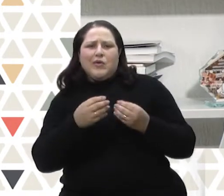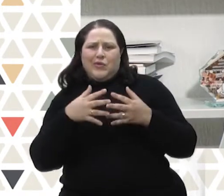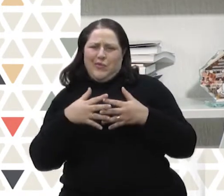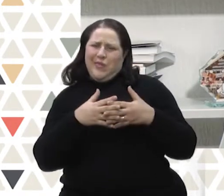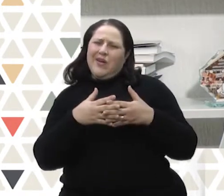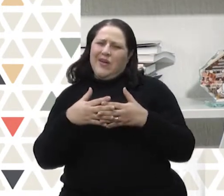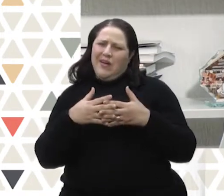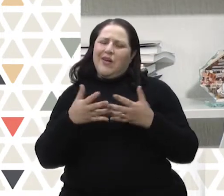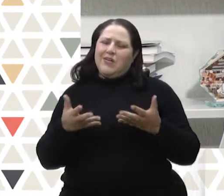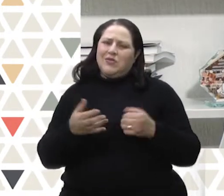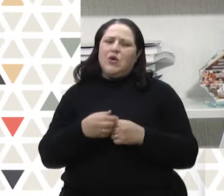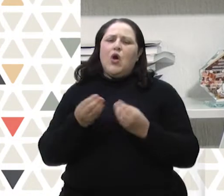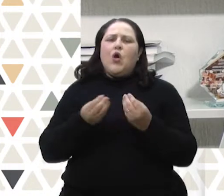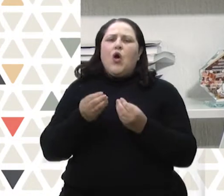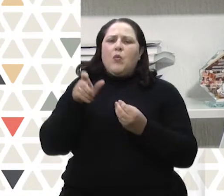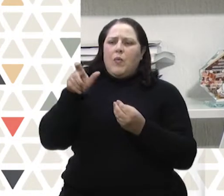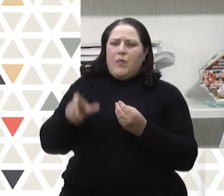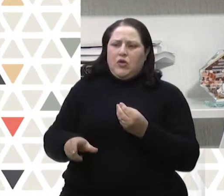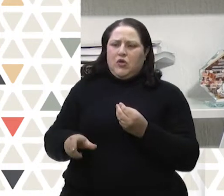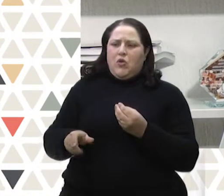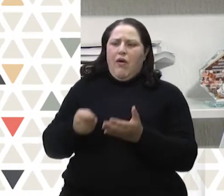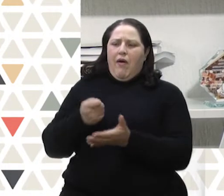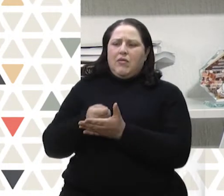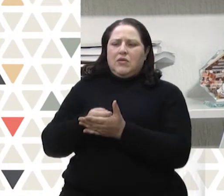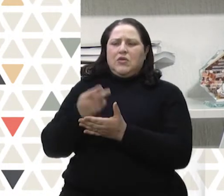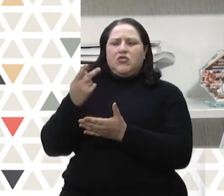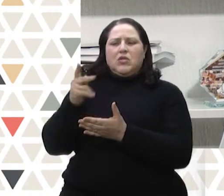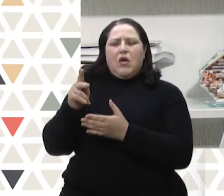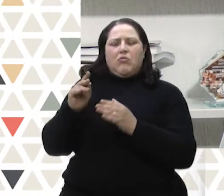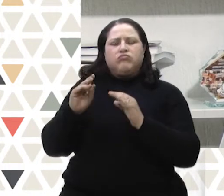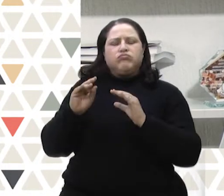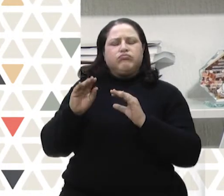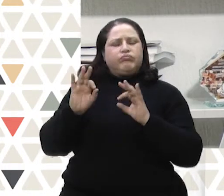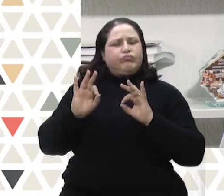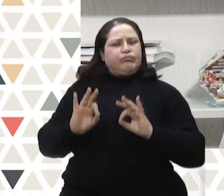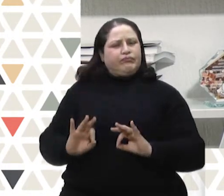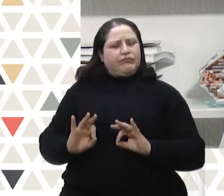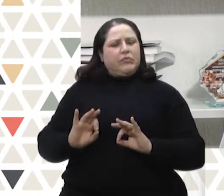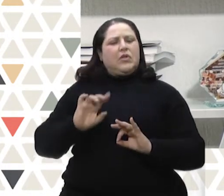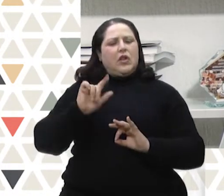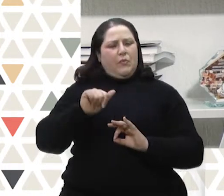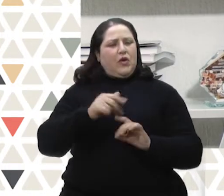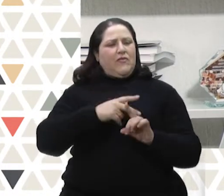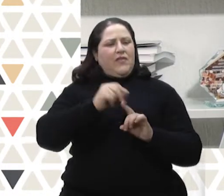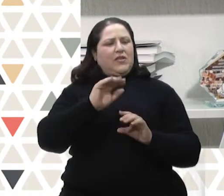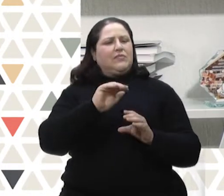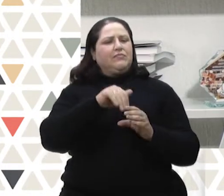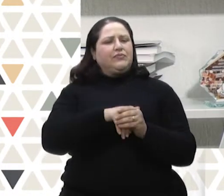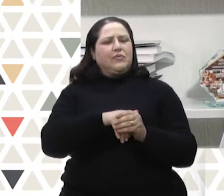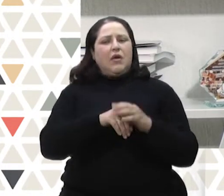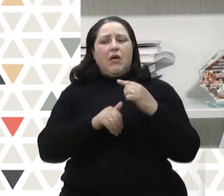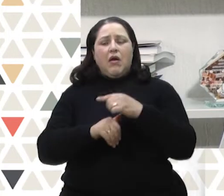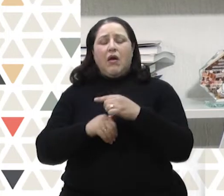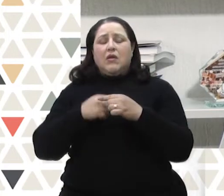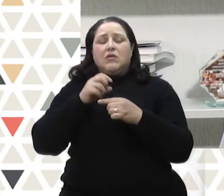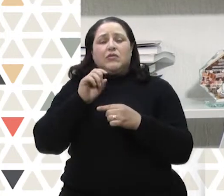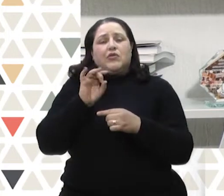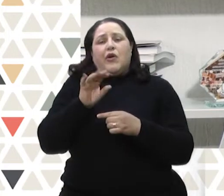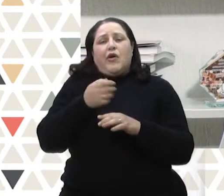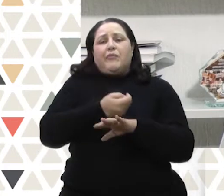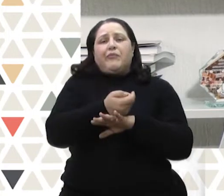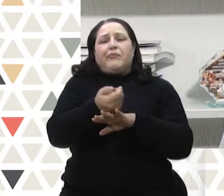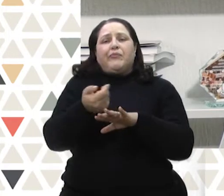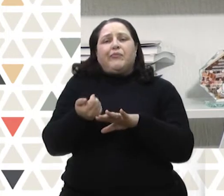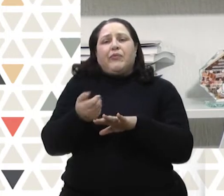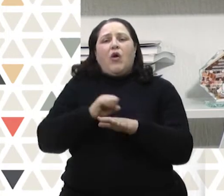Como eu posso exigir de um candidato uma postura pós-eleição, caso eleito, se foi baseado